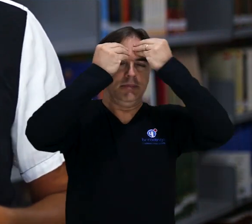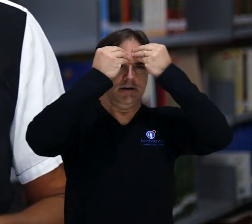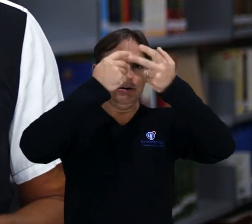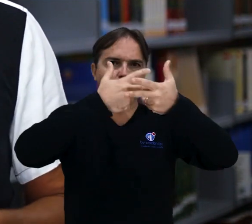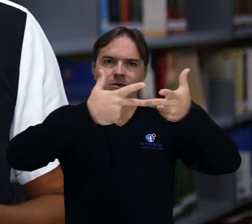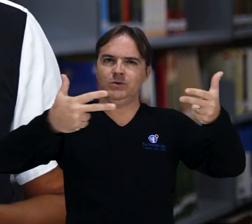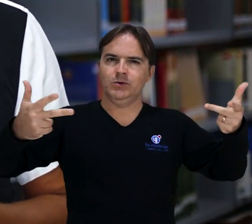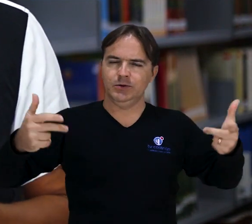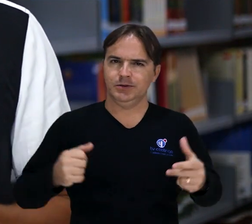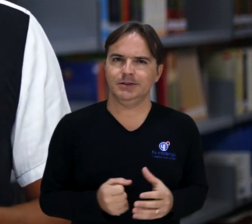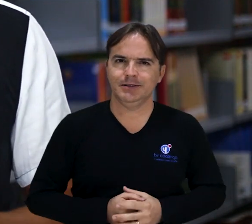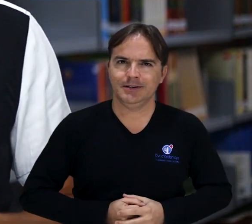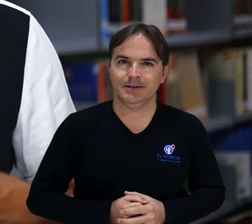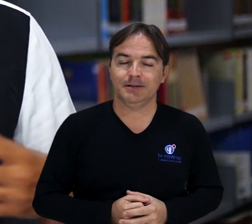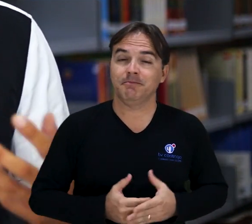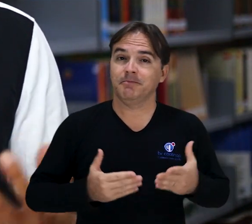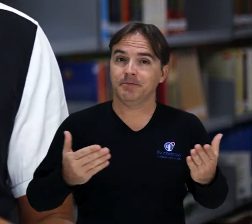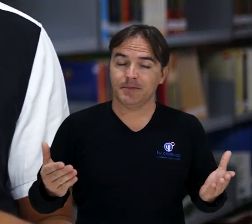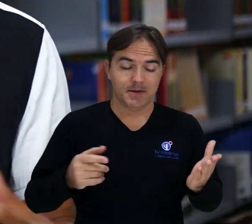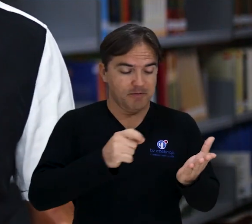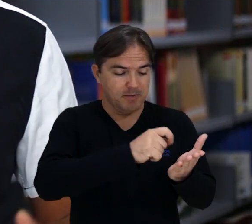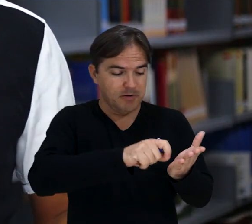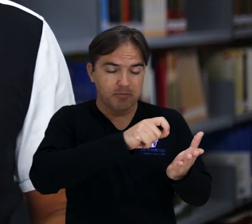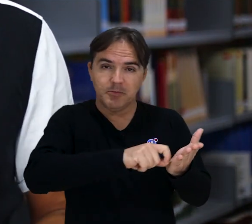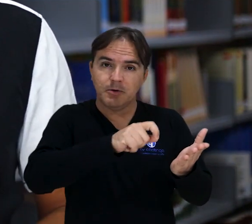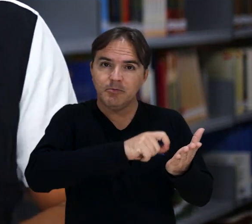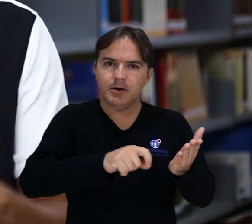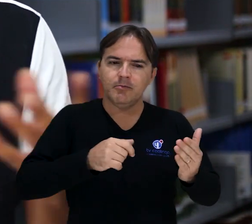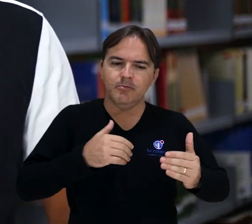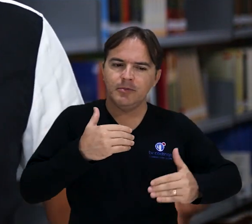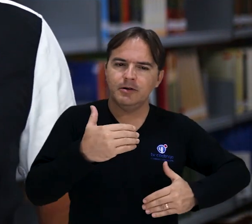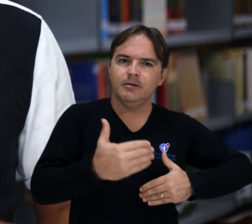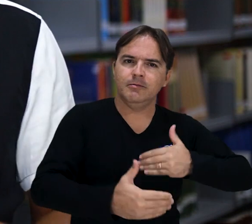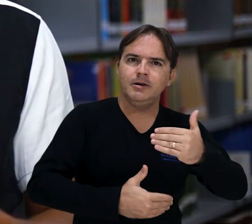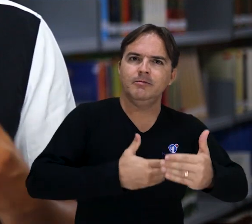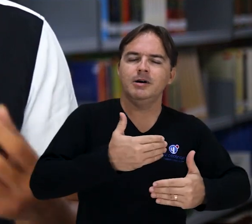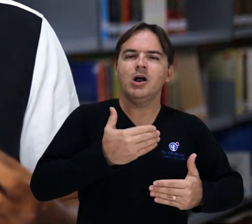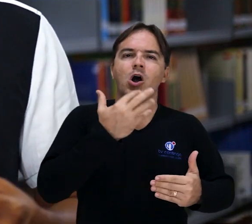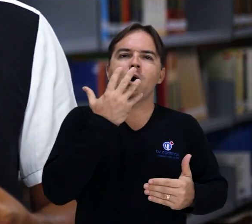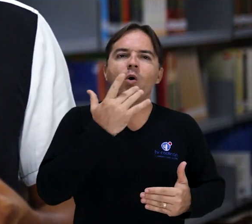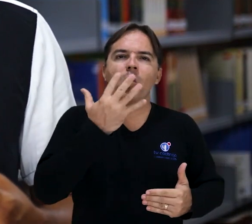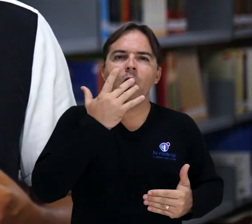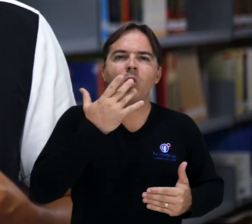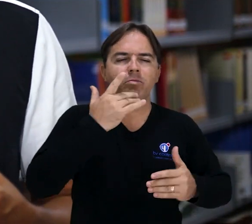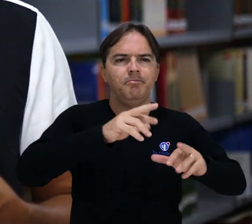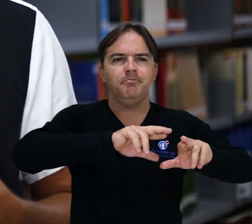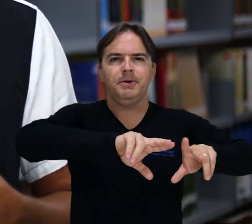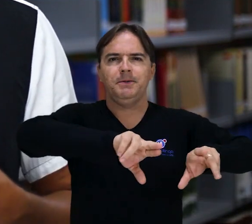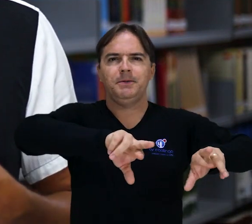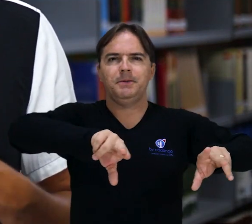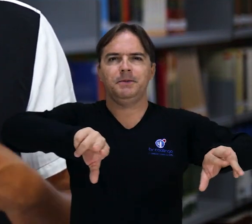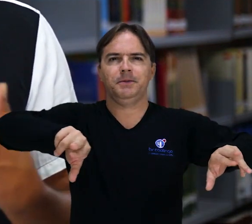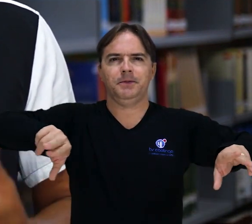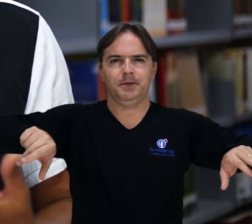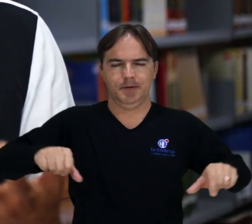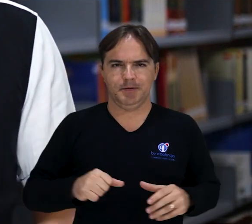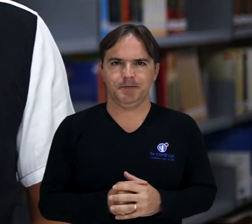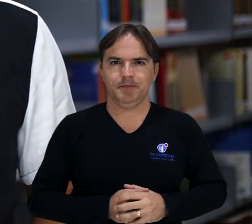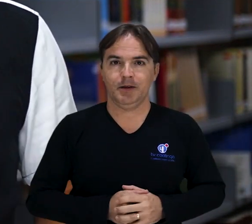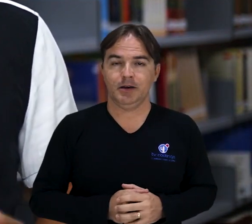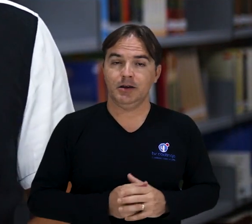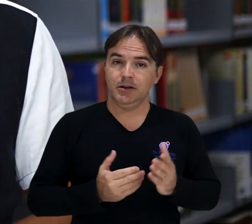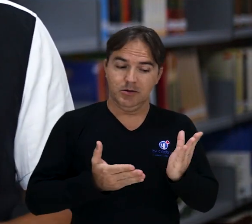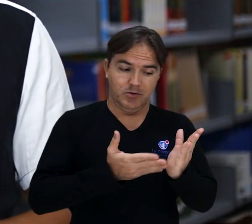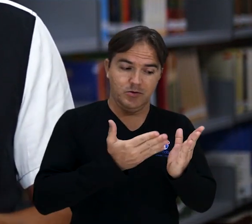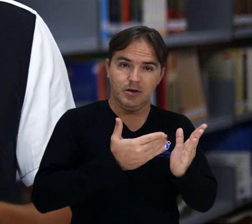a escrita foi fluindo com várias cores, um colorido muito bem divertido. Então, o Espírito das